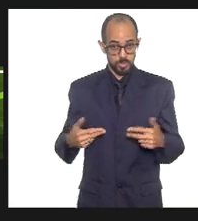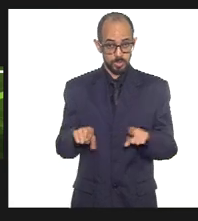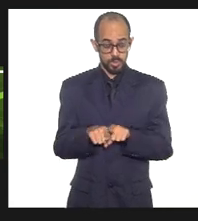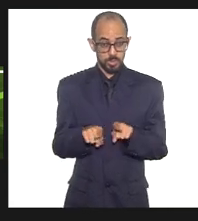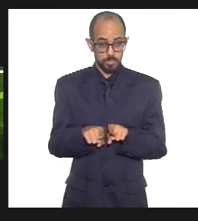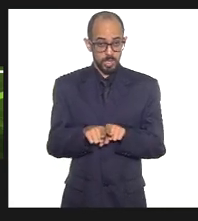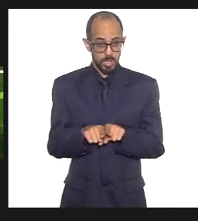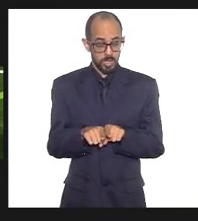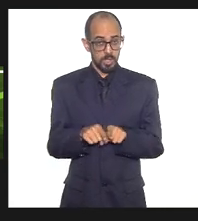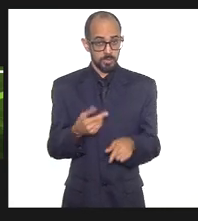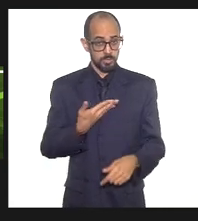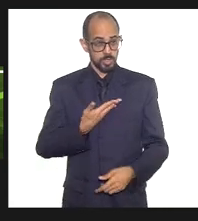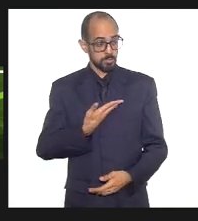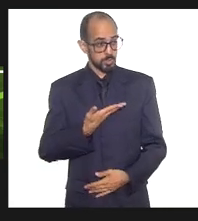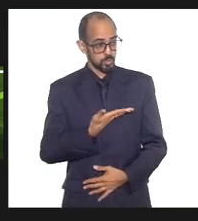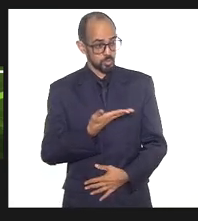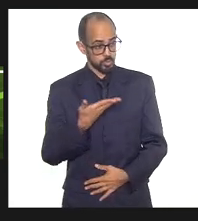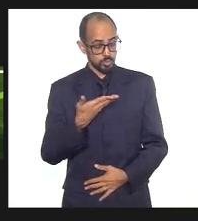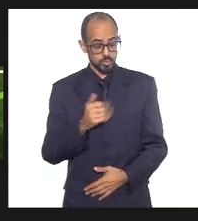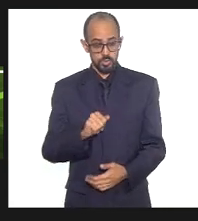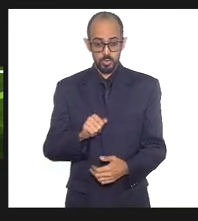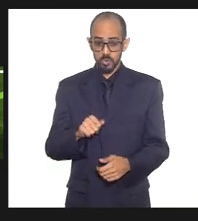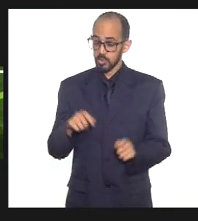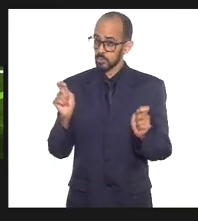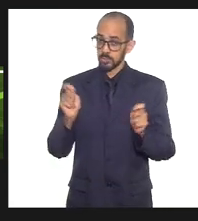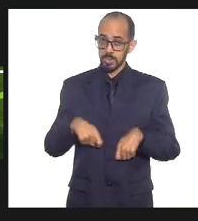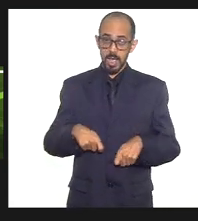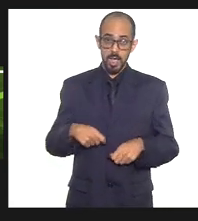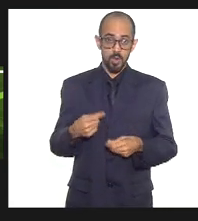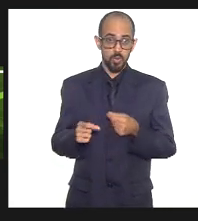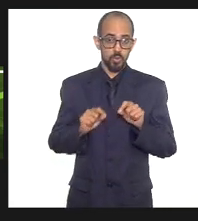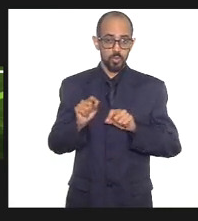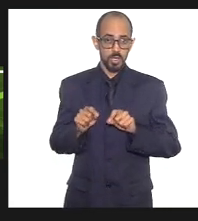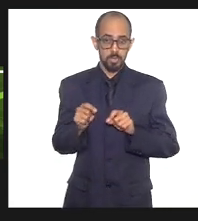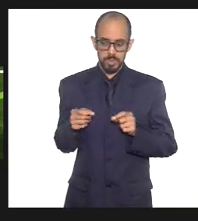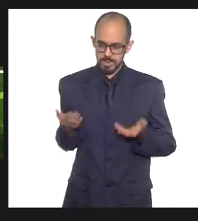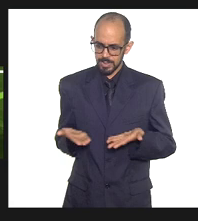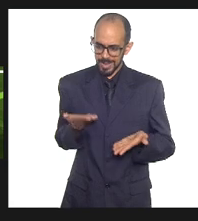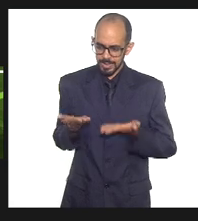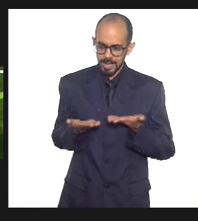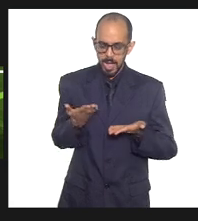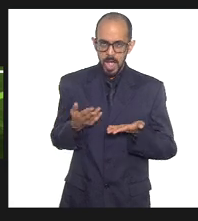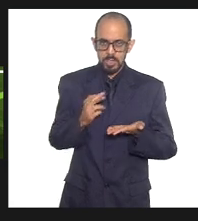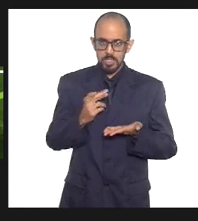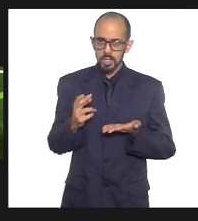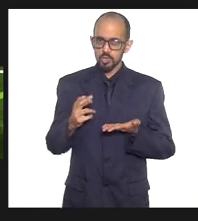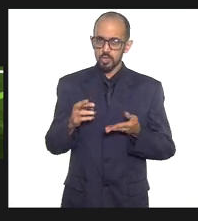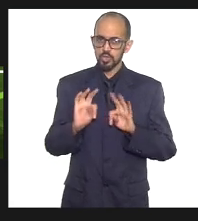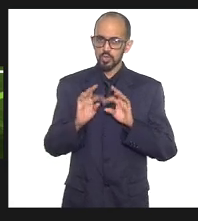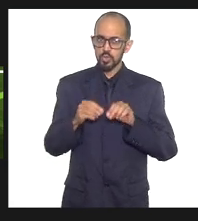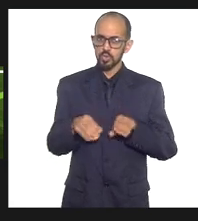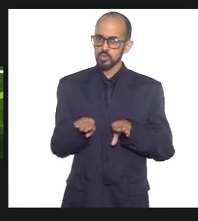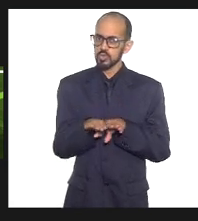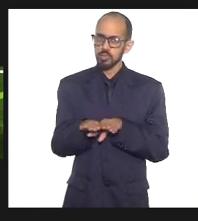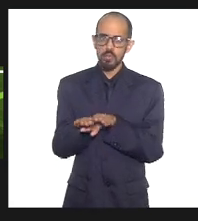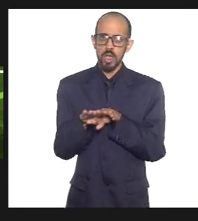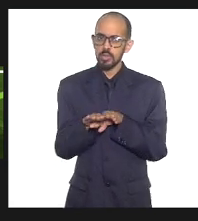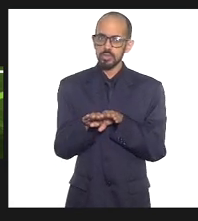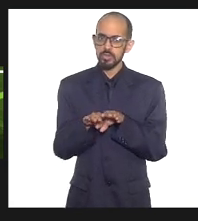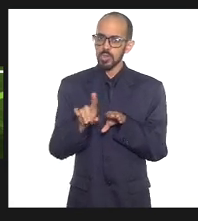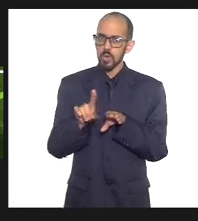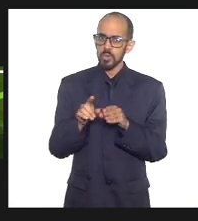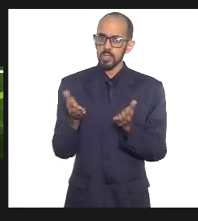colegas todos, não se pode tratar as religiões como se fossem uma coisa só. Nós temos